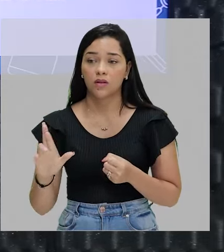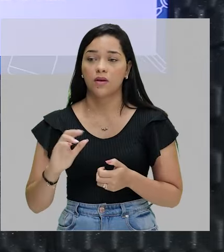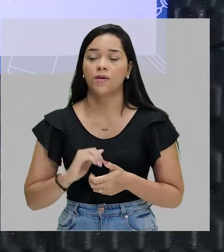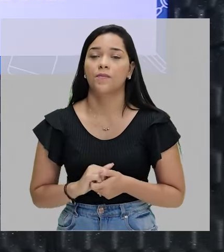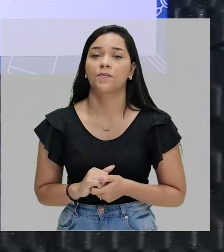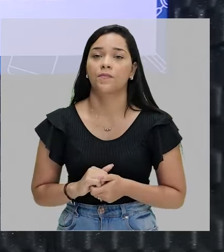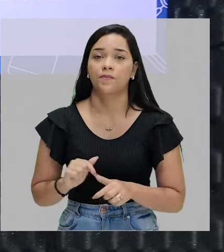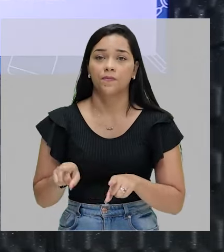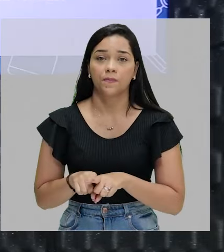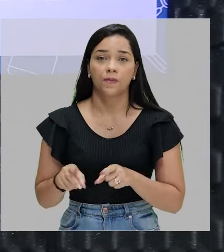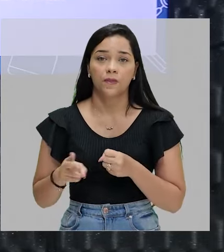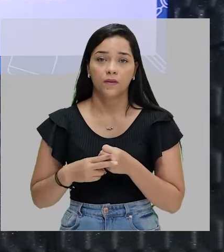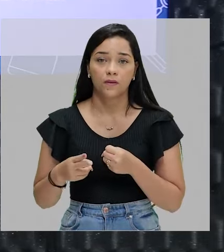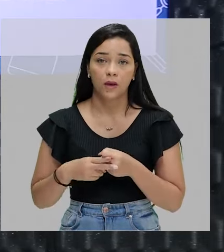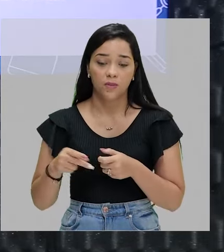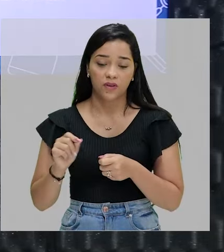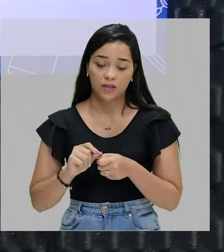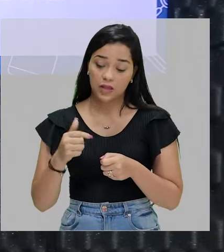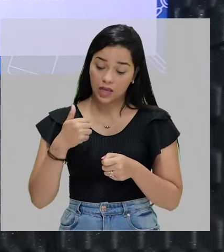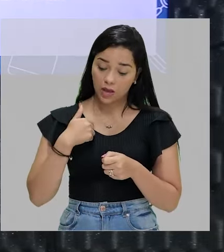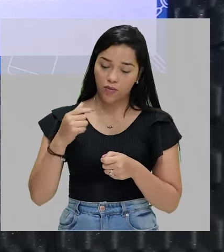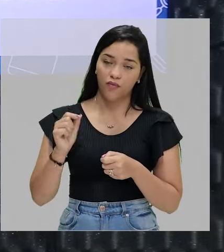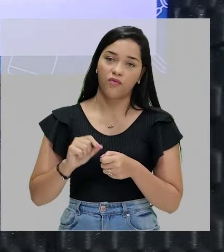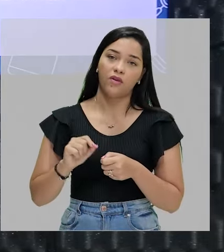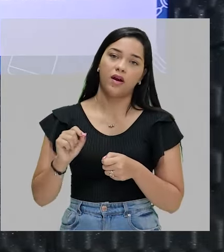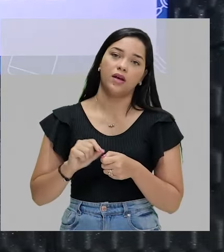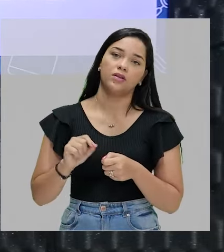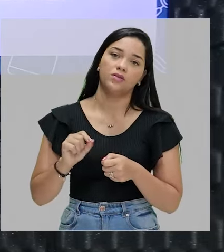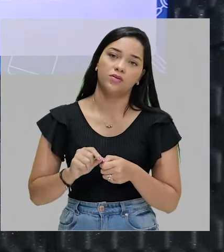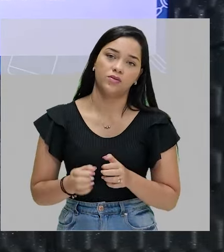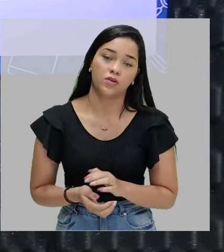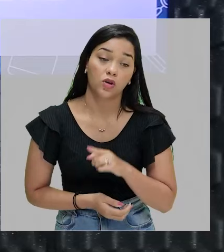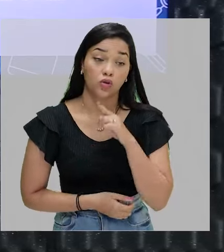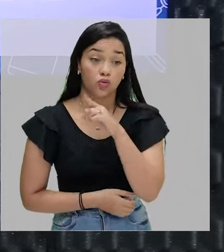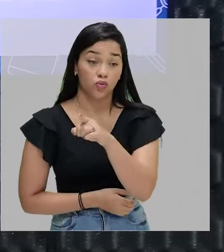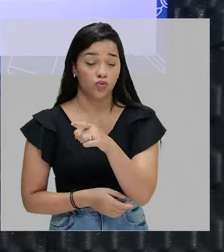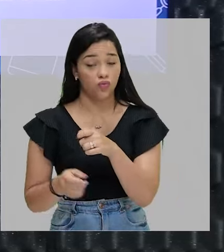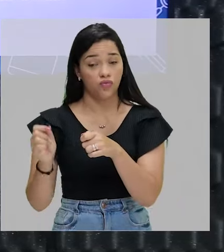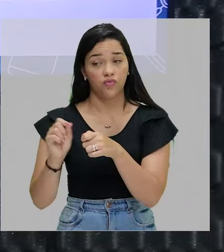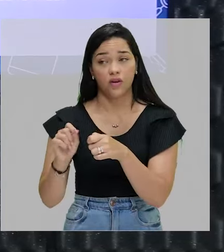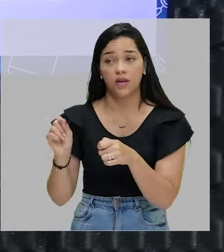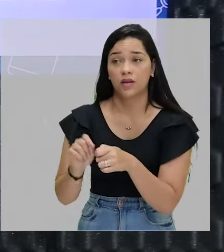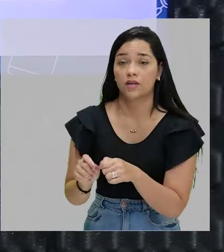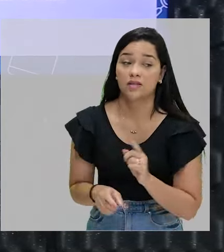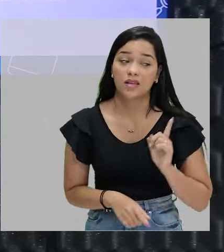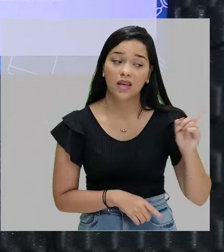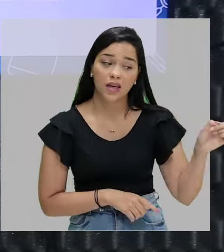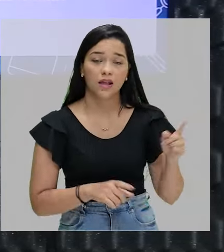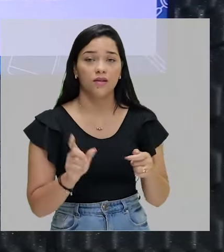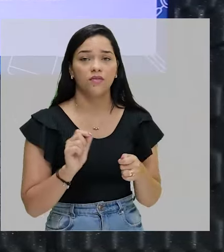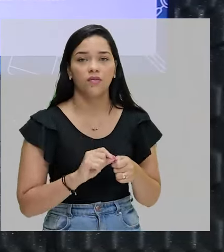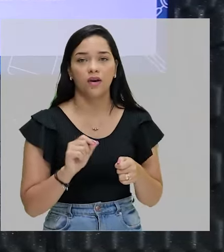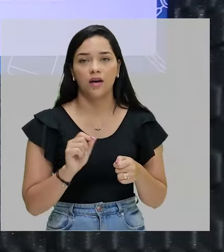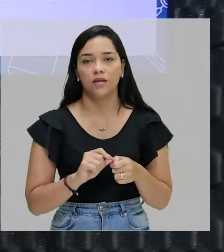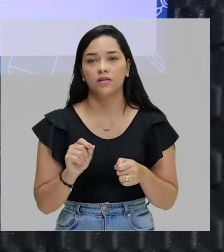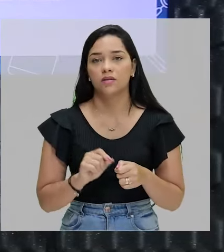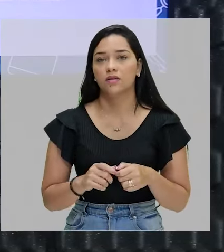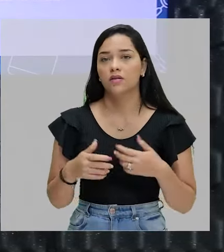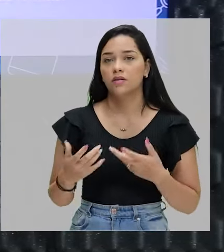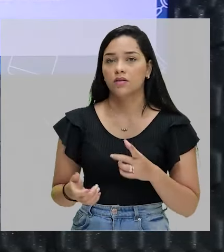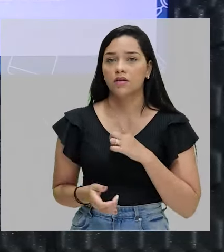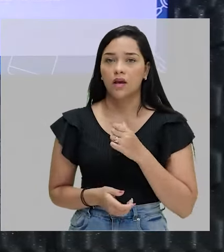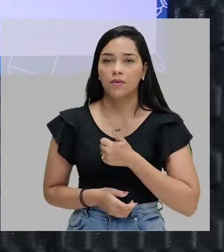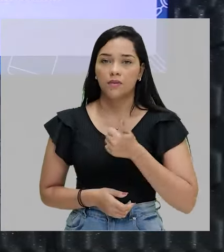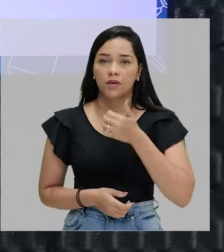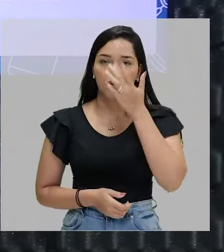O verbo fazer, eu faço, tu fazes, ele faz. Então, a